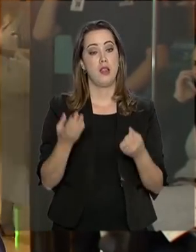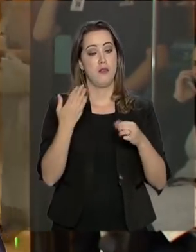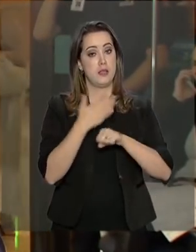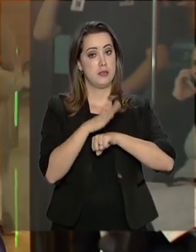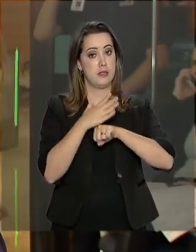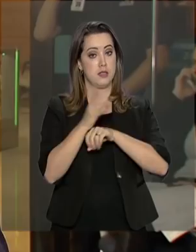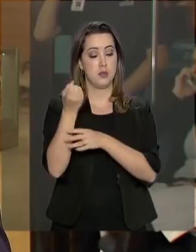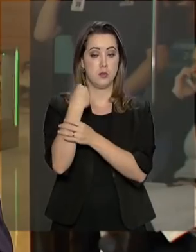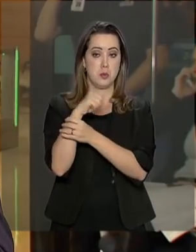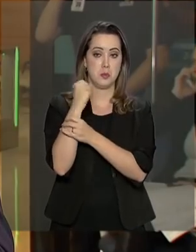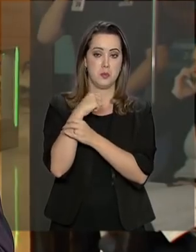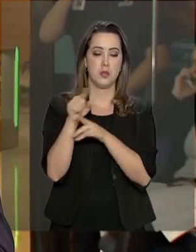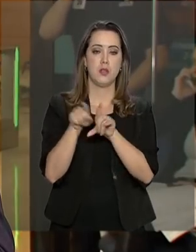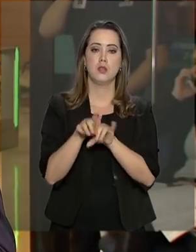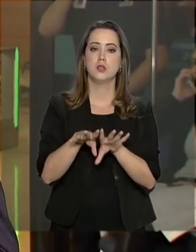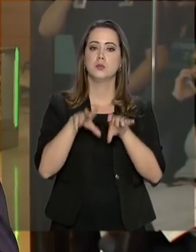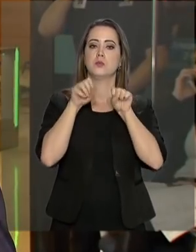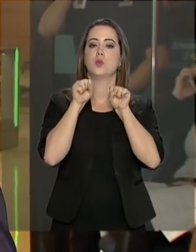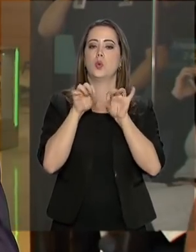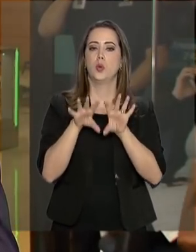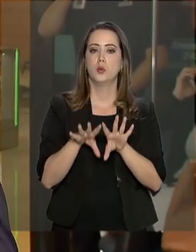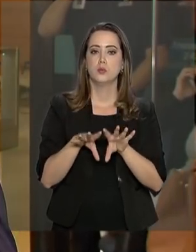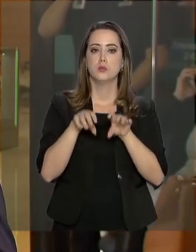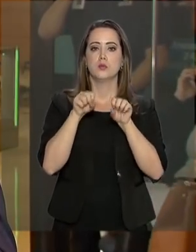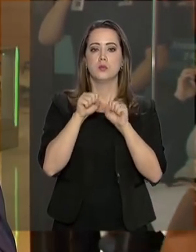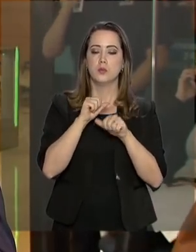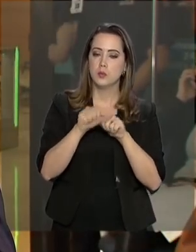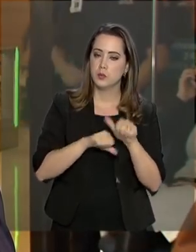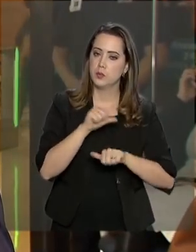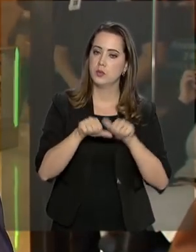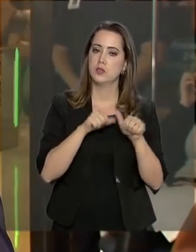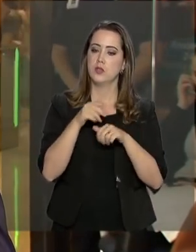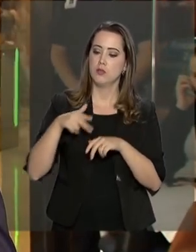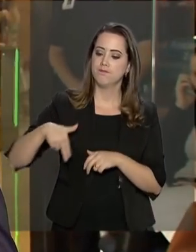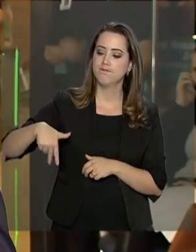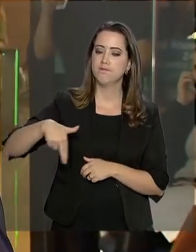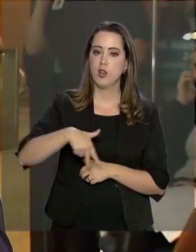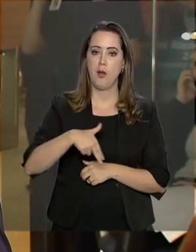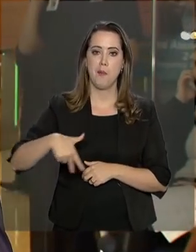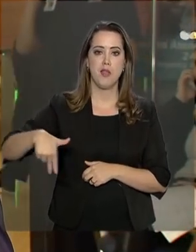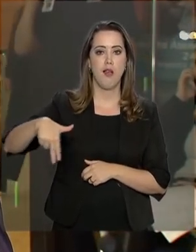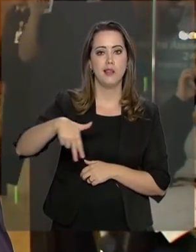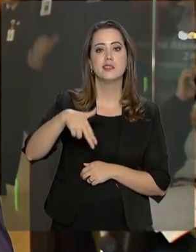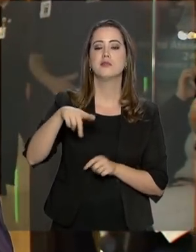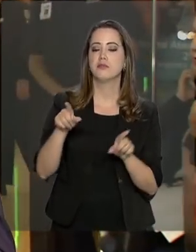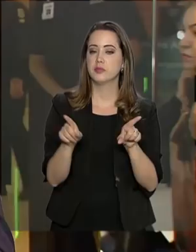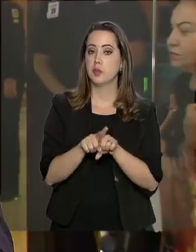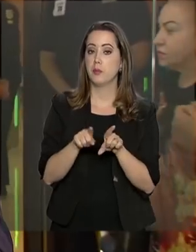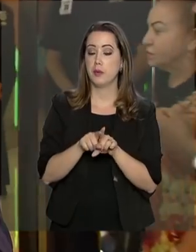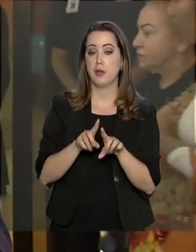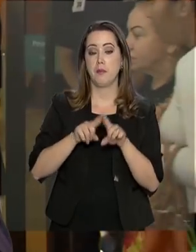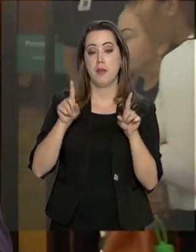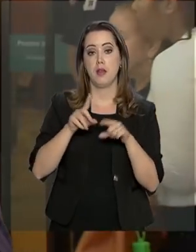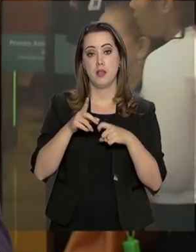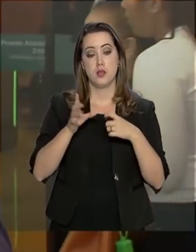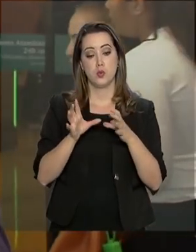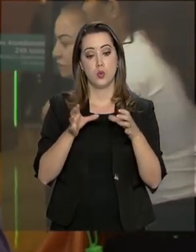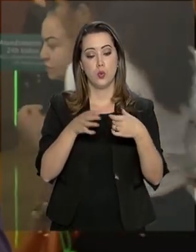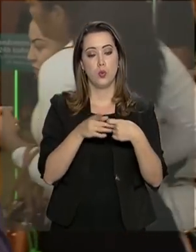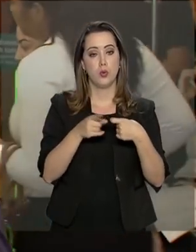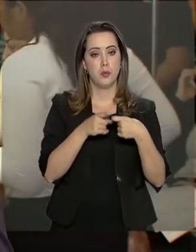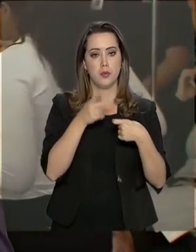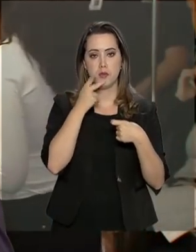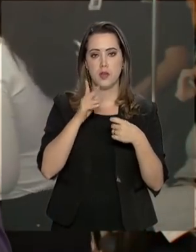fisioterapia motora e respiratória alternados a períodos de caminhada. Por ordem médica, as visitas permanecem